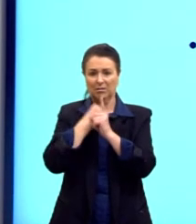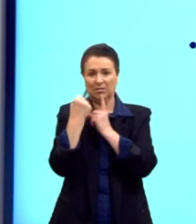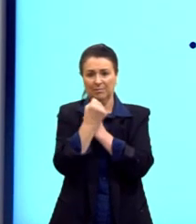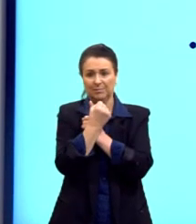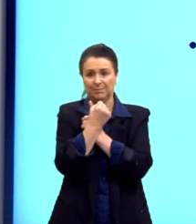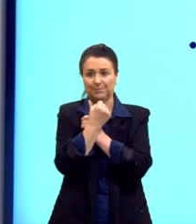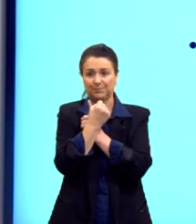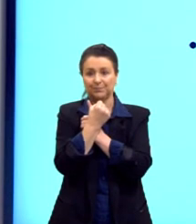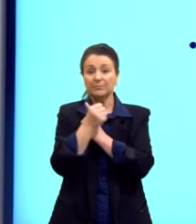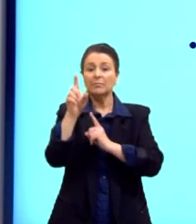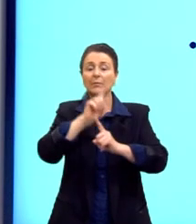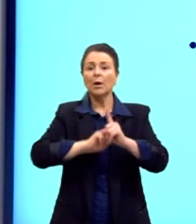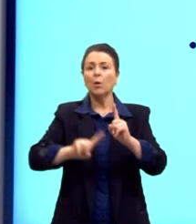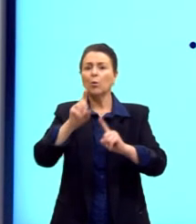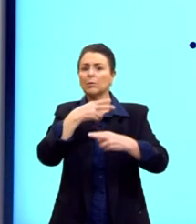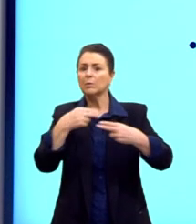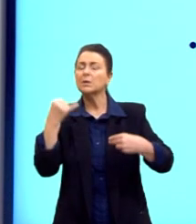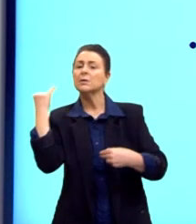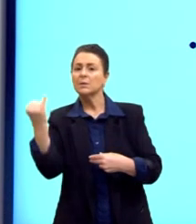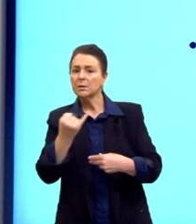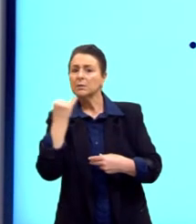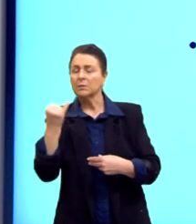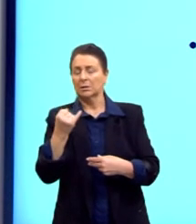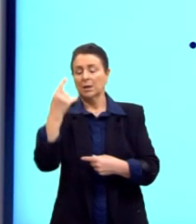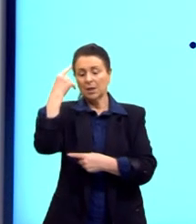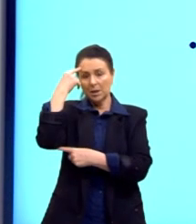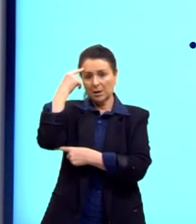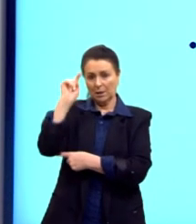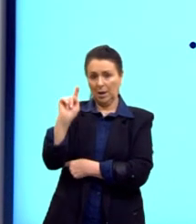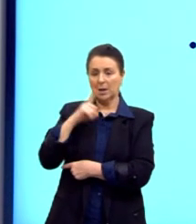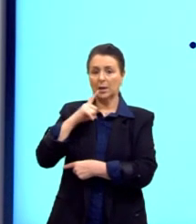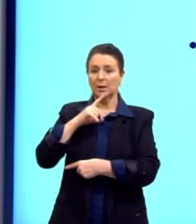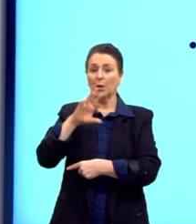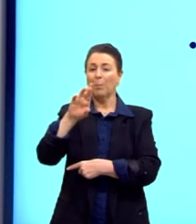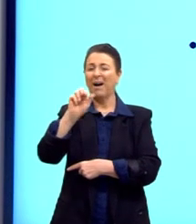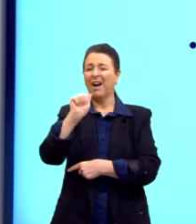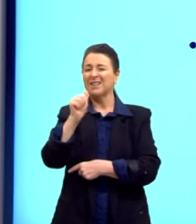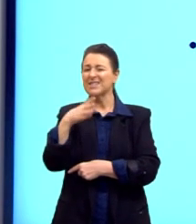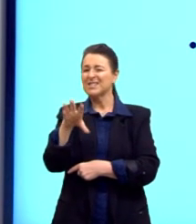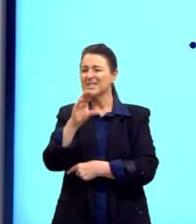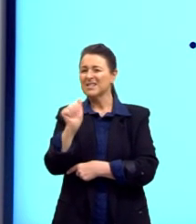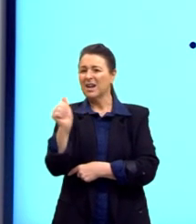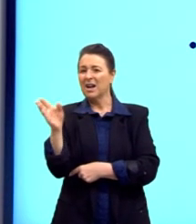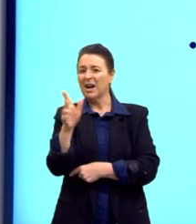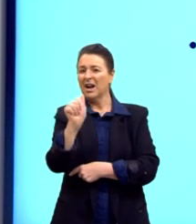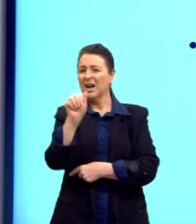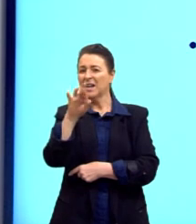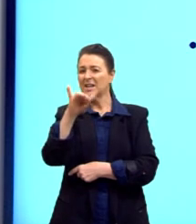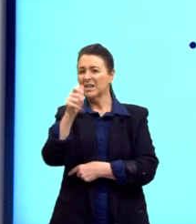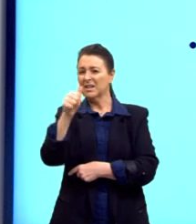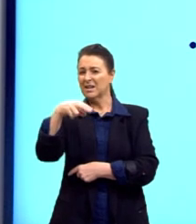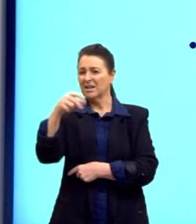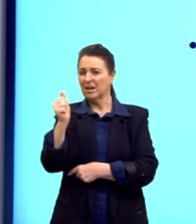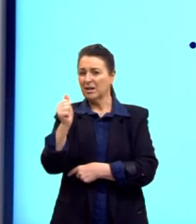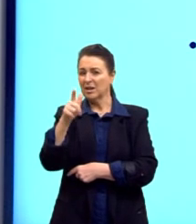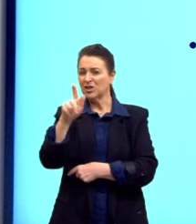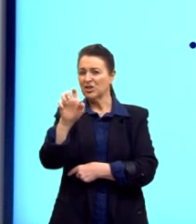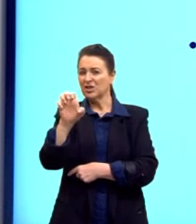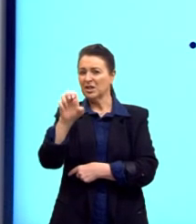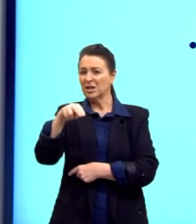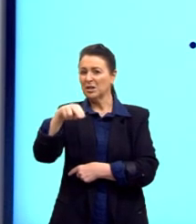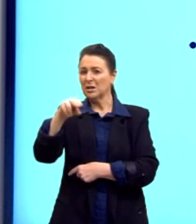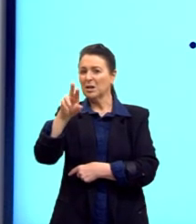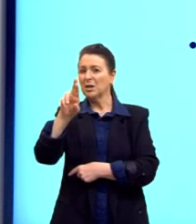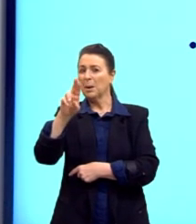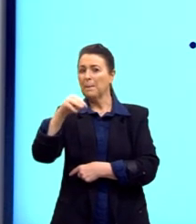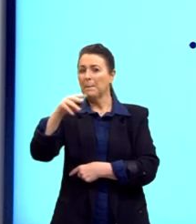E algumas questões importantes, essa ideia de que existia uma raça ariana, né, uma raça germânica que era superior, o